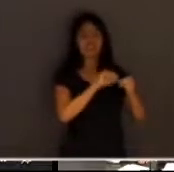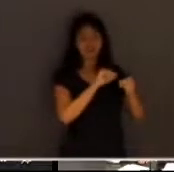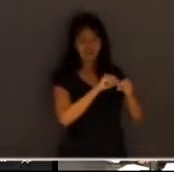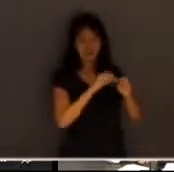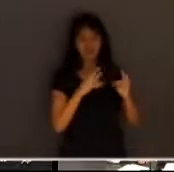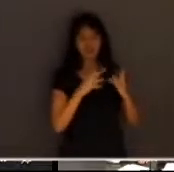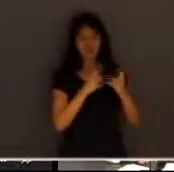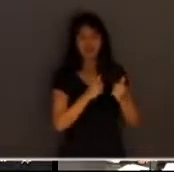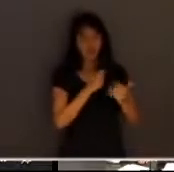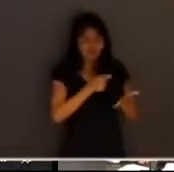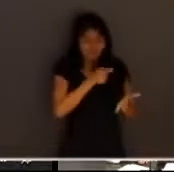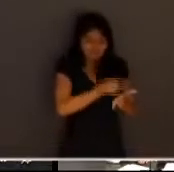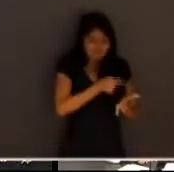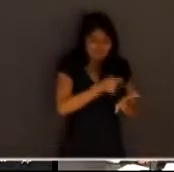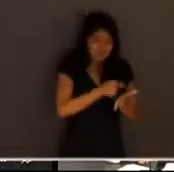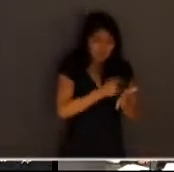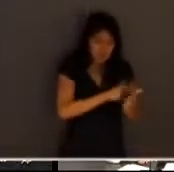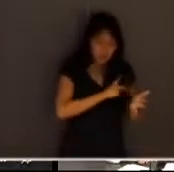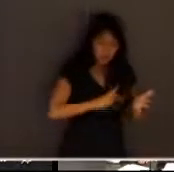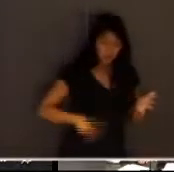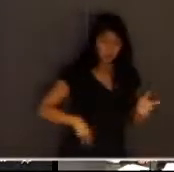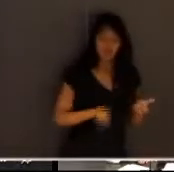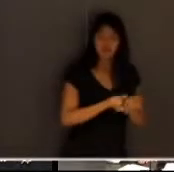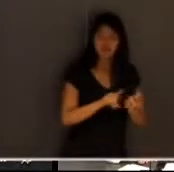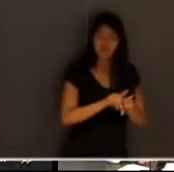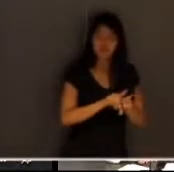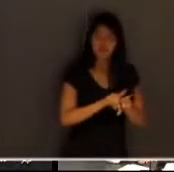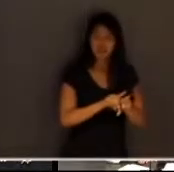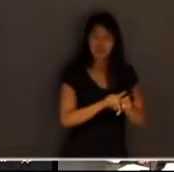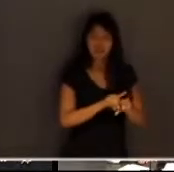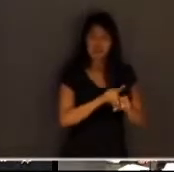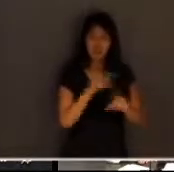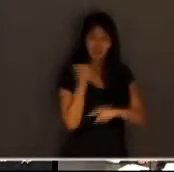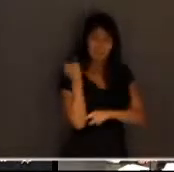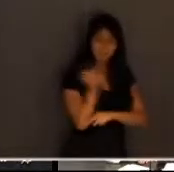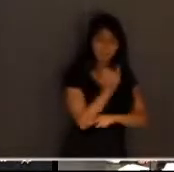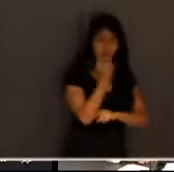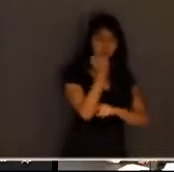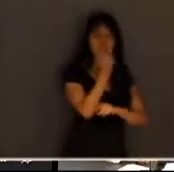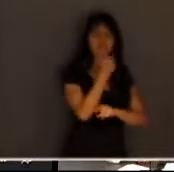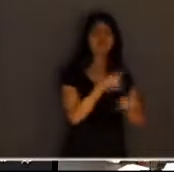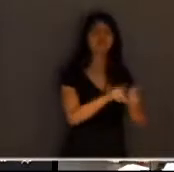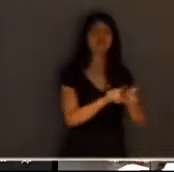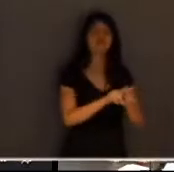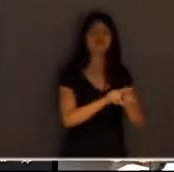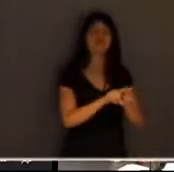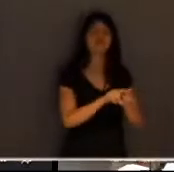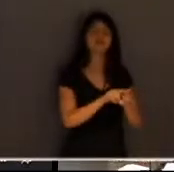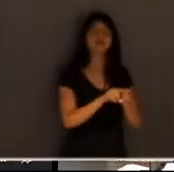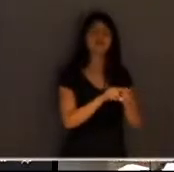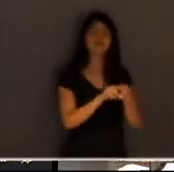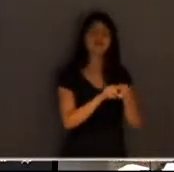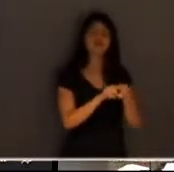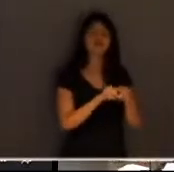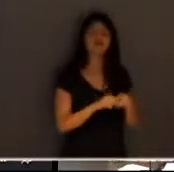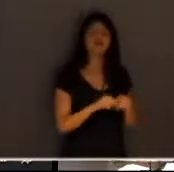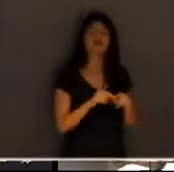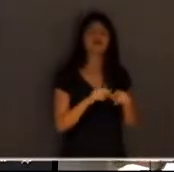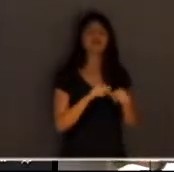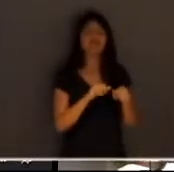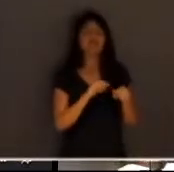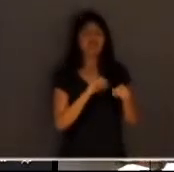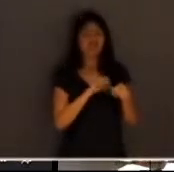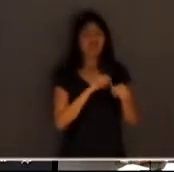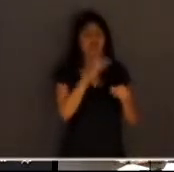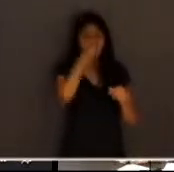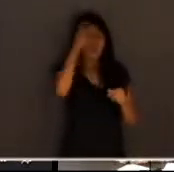a sua espinha dorsal e a titularidade da ação penal e o faz de forma junto